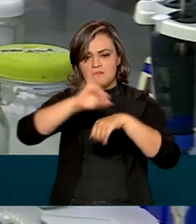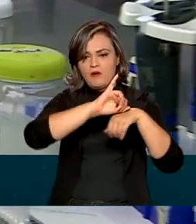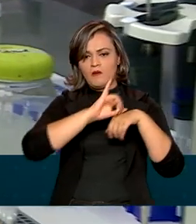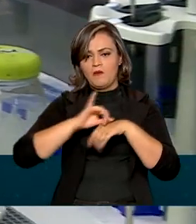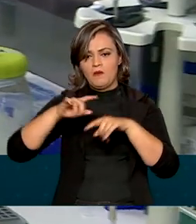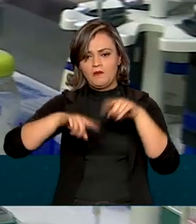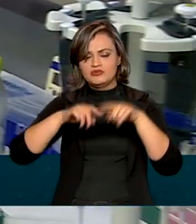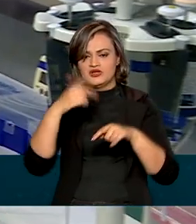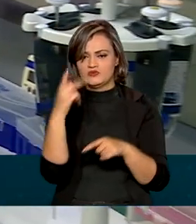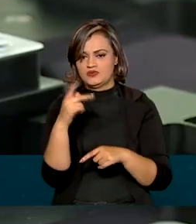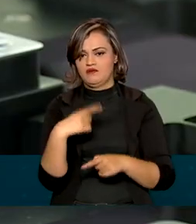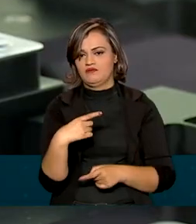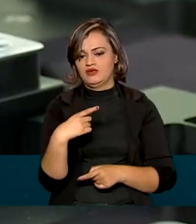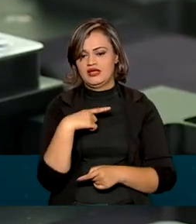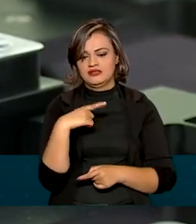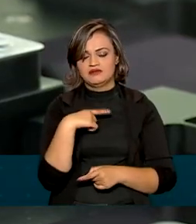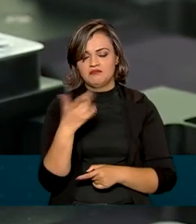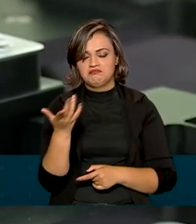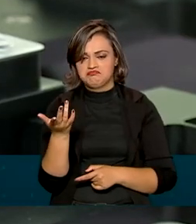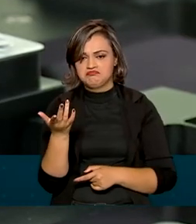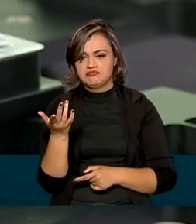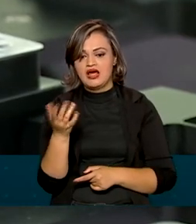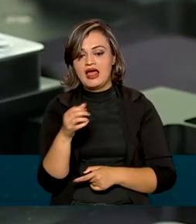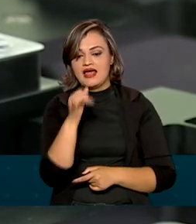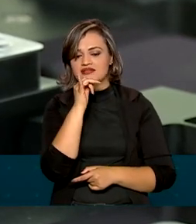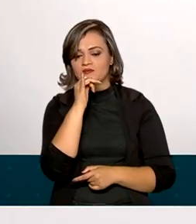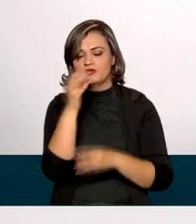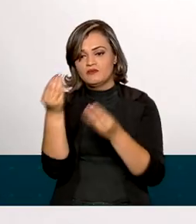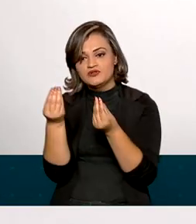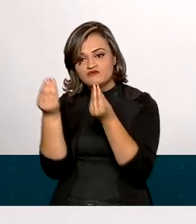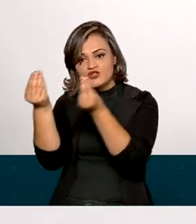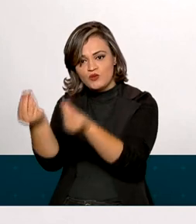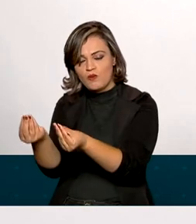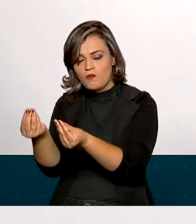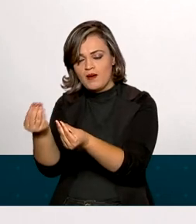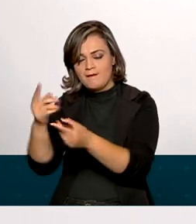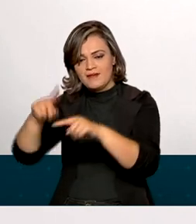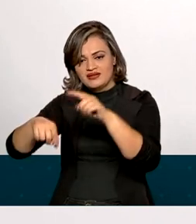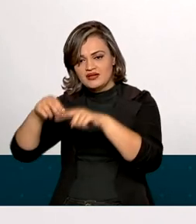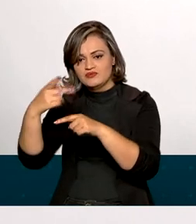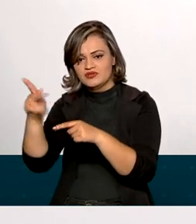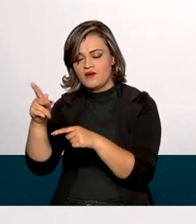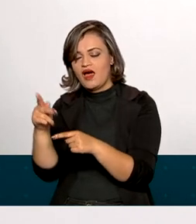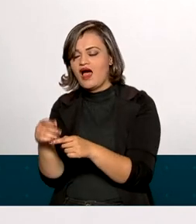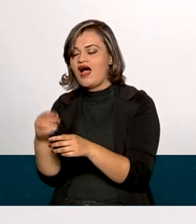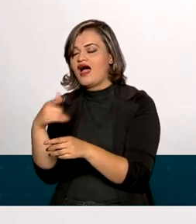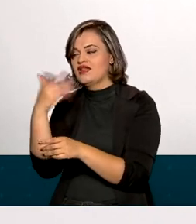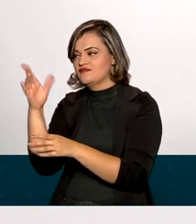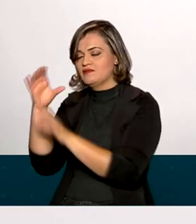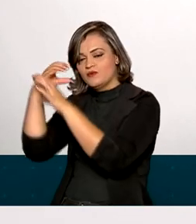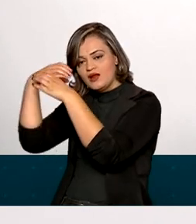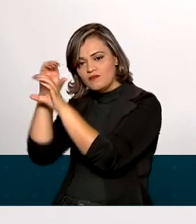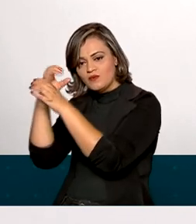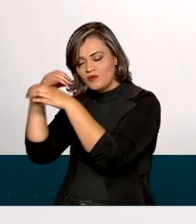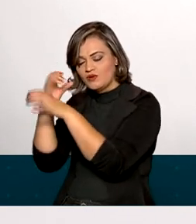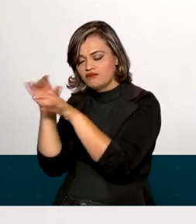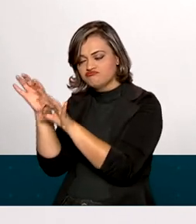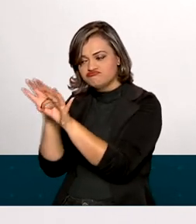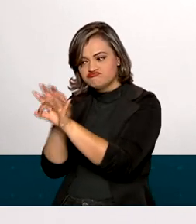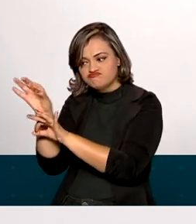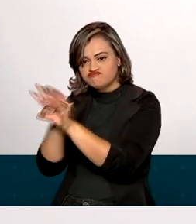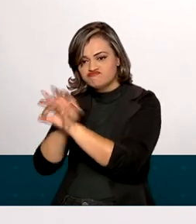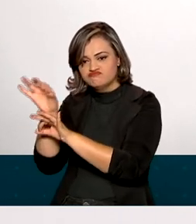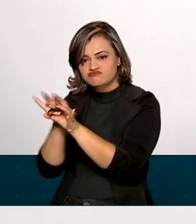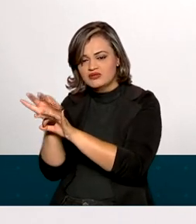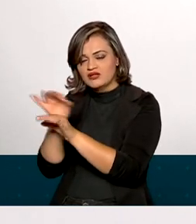pessoa desaparecida. Depois que você tiver doado o seu DNA, ele vai para um laboratório onde ele vai ser processado,